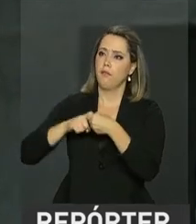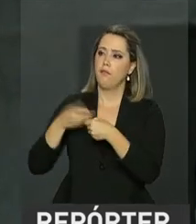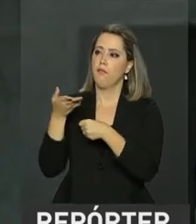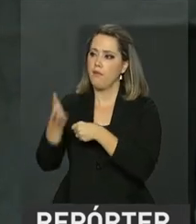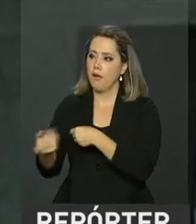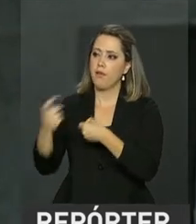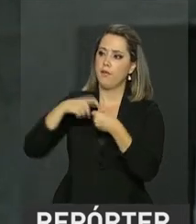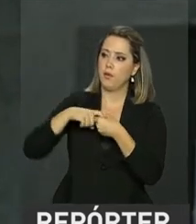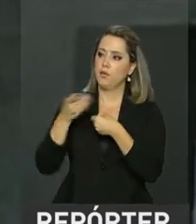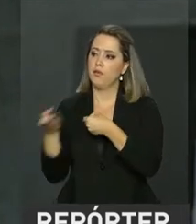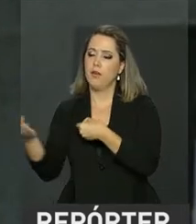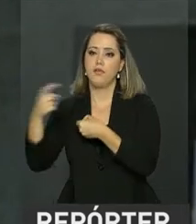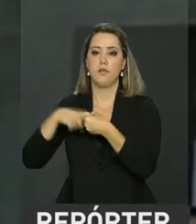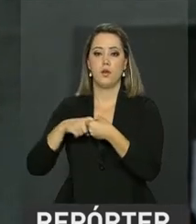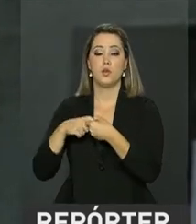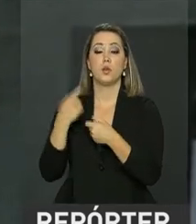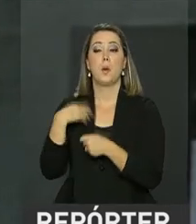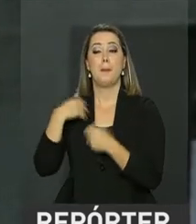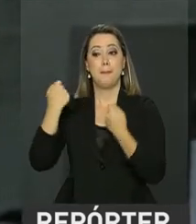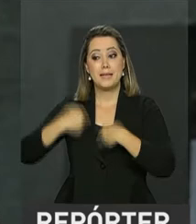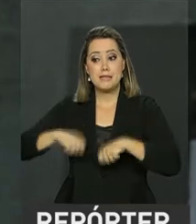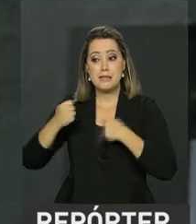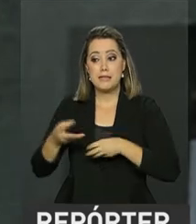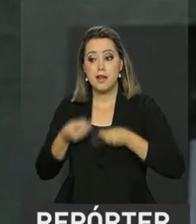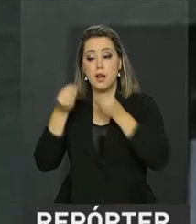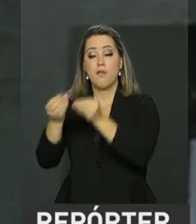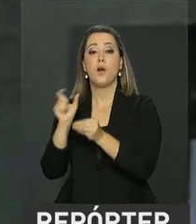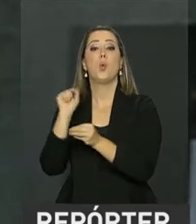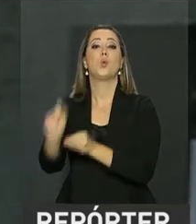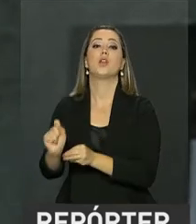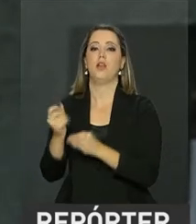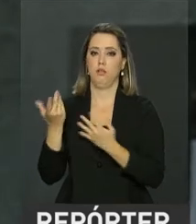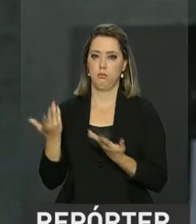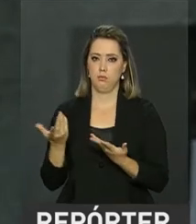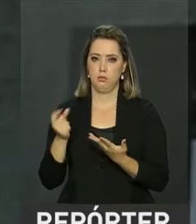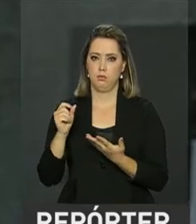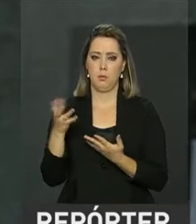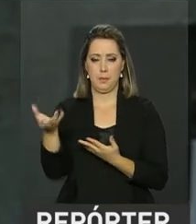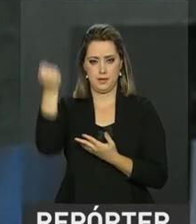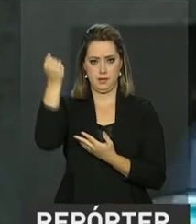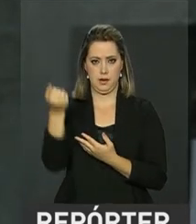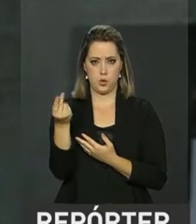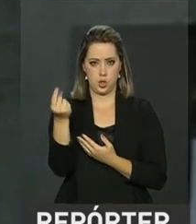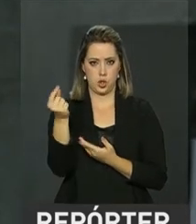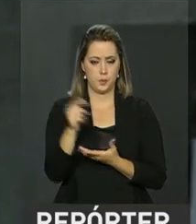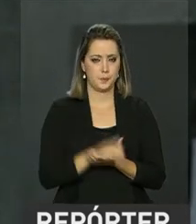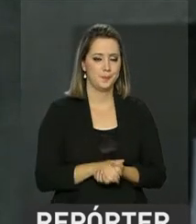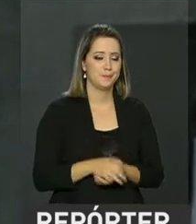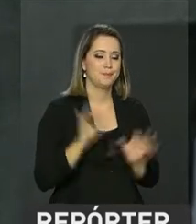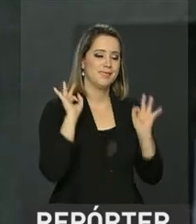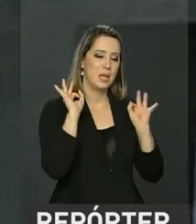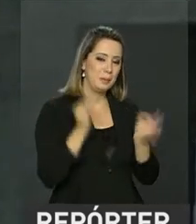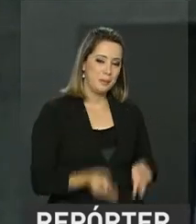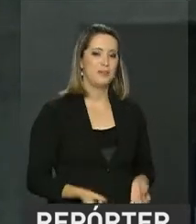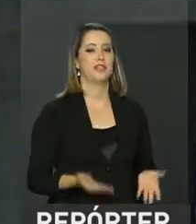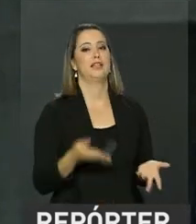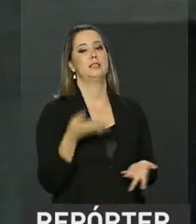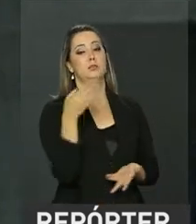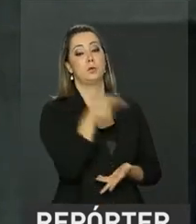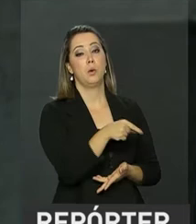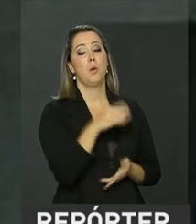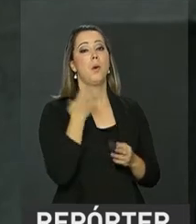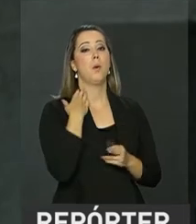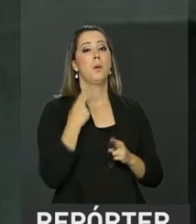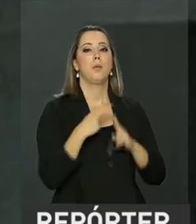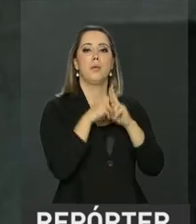aí na agência. O as pessoas não podem esquecer de levar na hora de sacar o fundo de garantia? Perfeito. A Caixa já